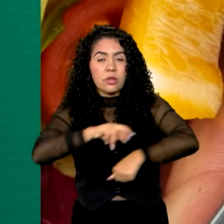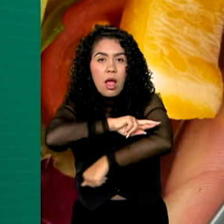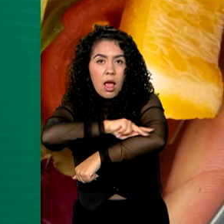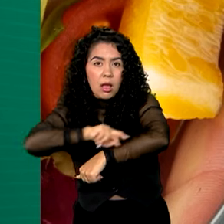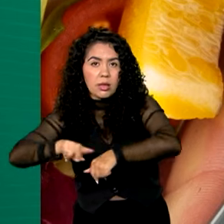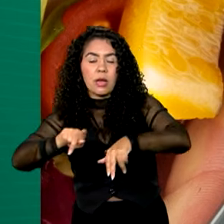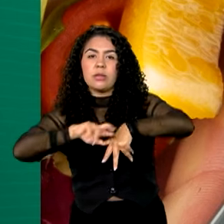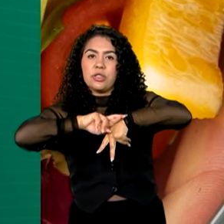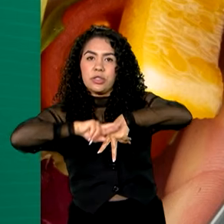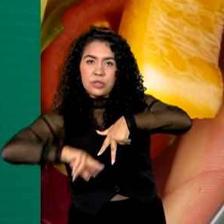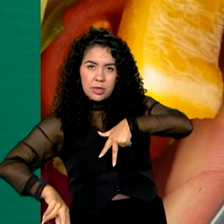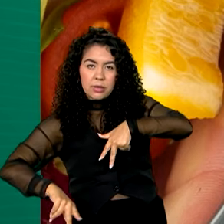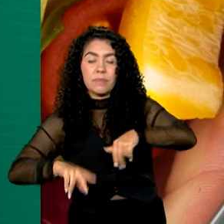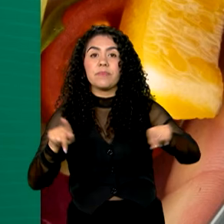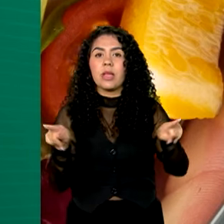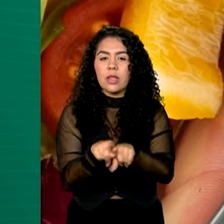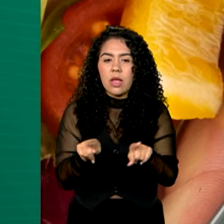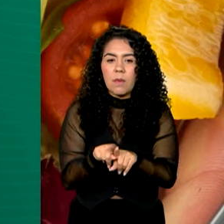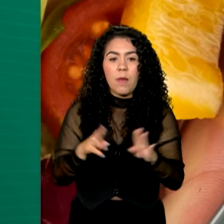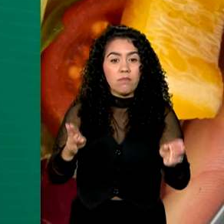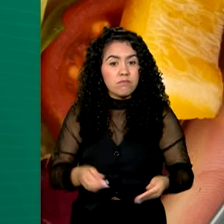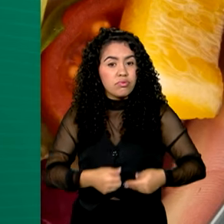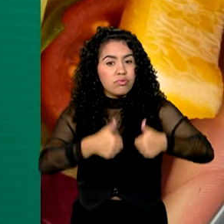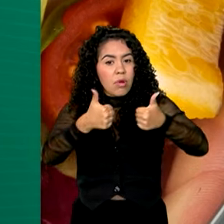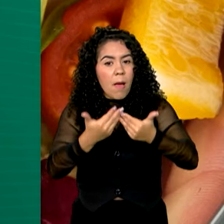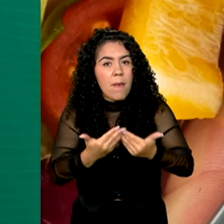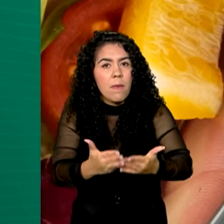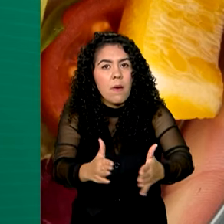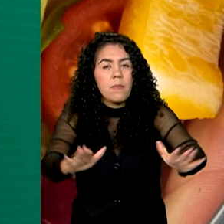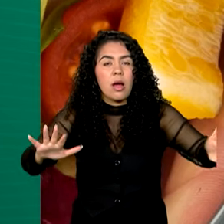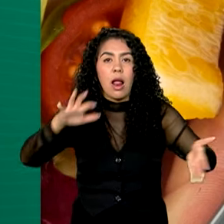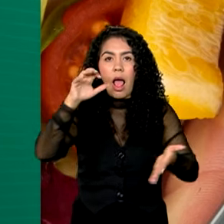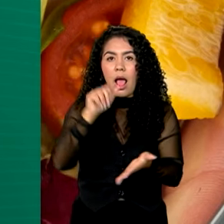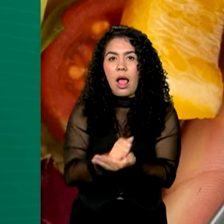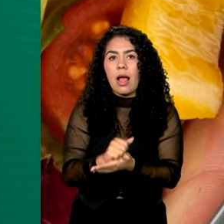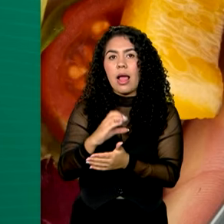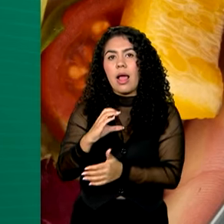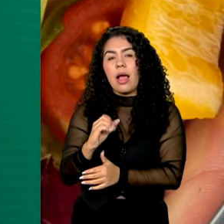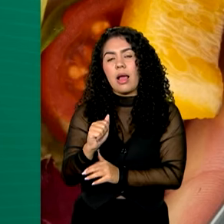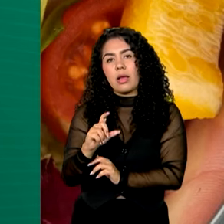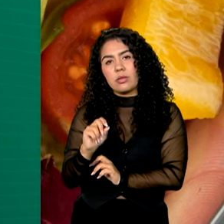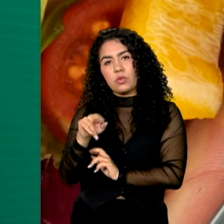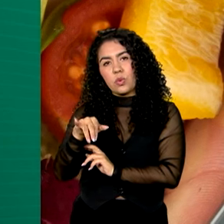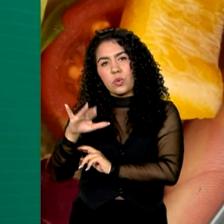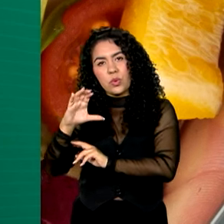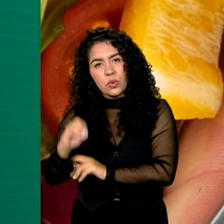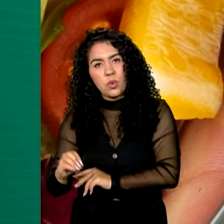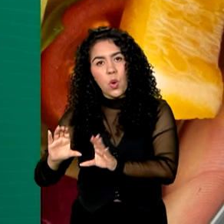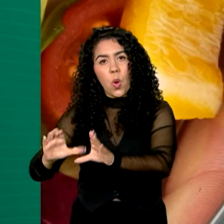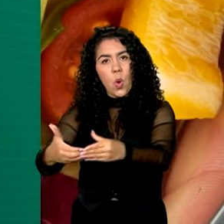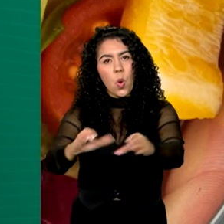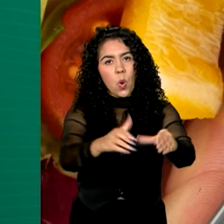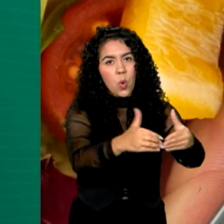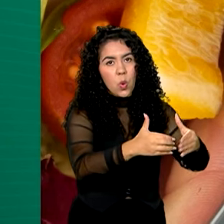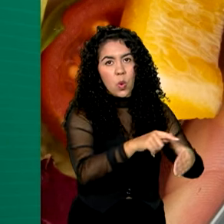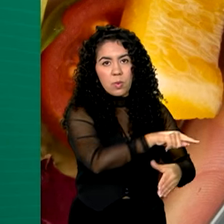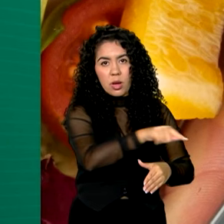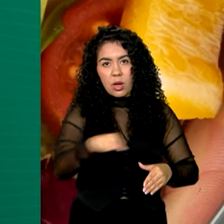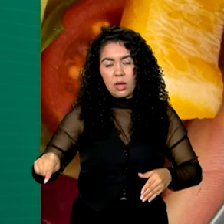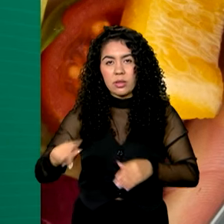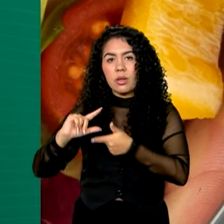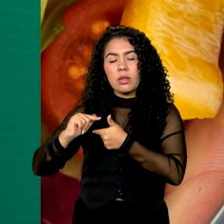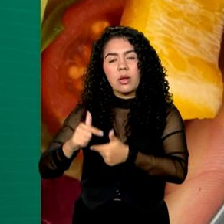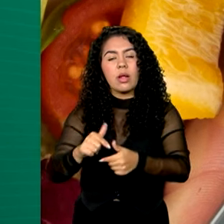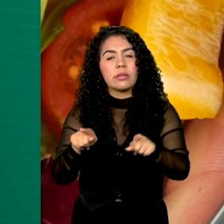de gênero. A aprimoramento e ampliação do cadastramento de grupos populacionais tradicionais e